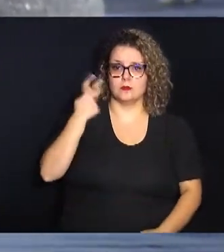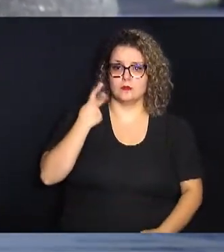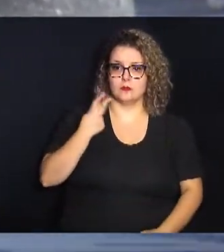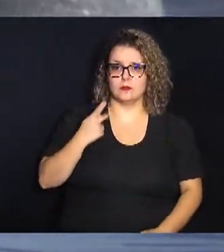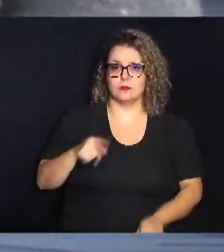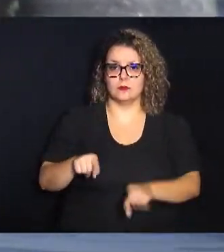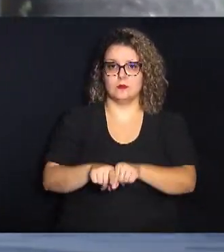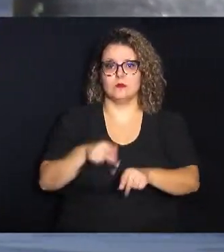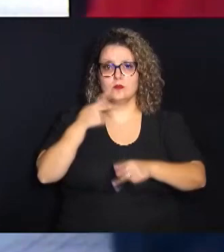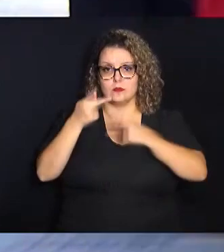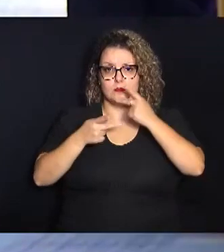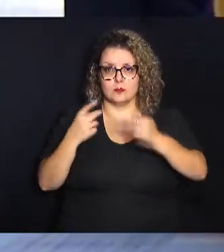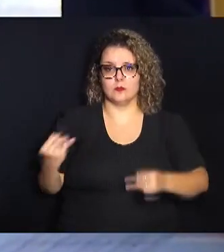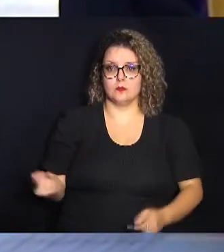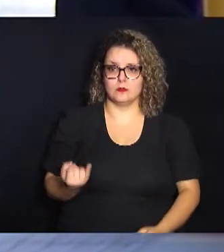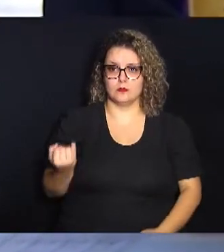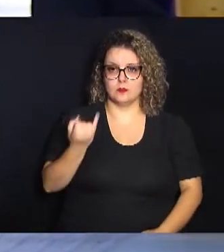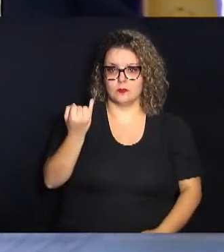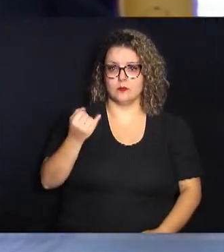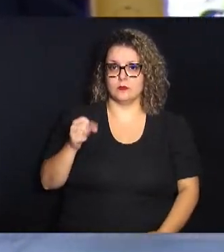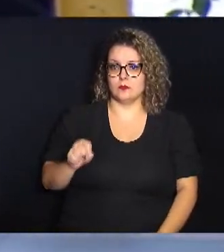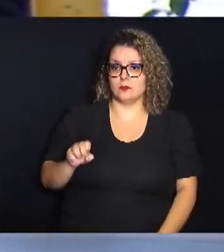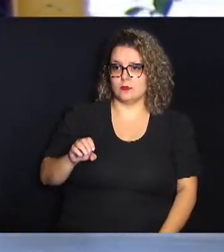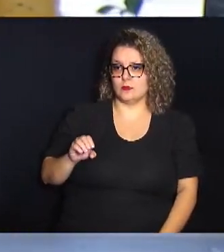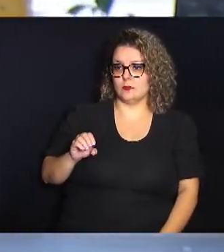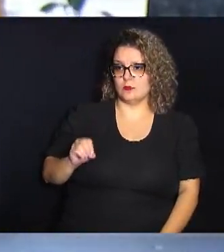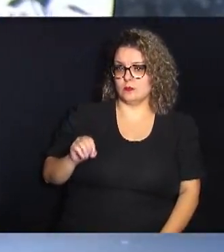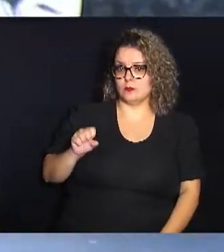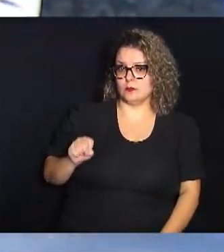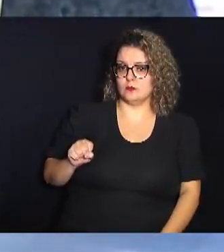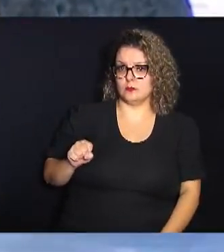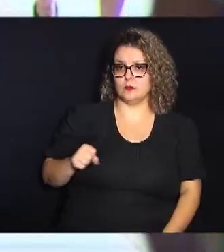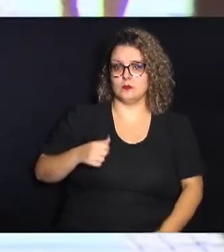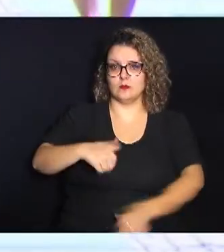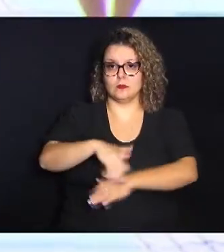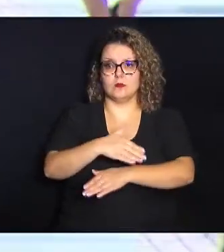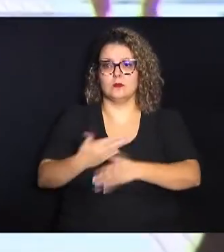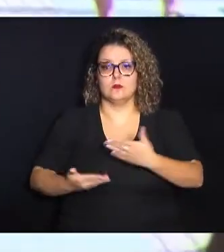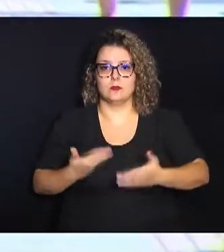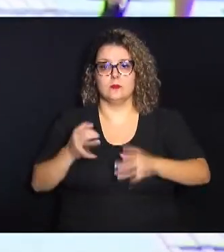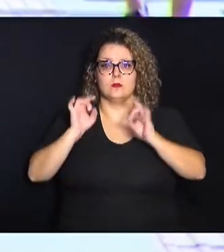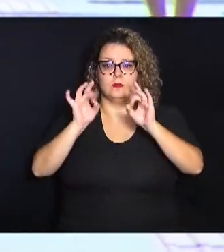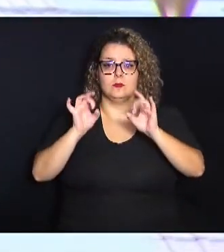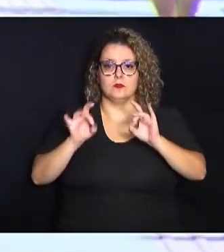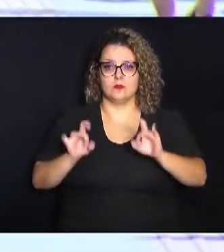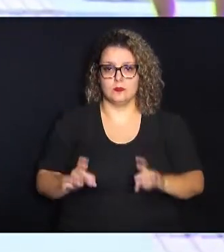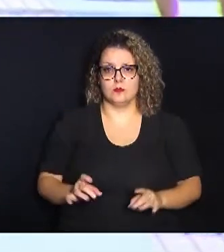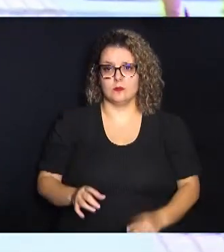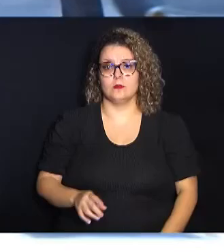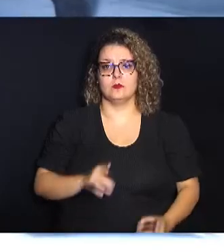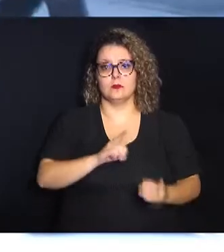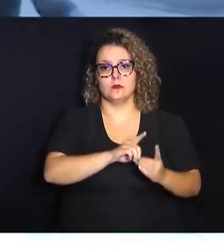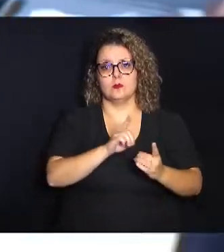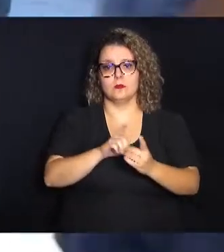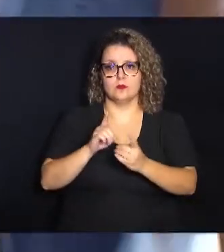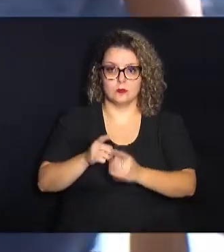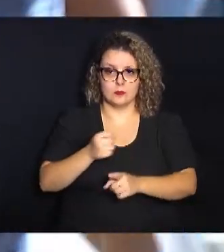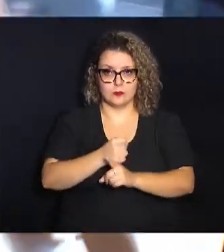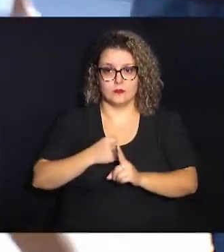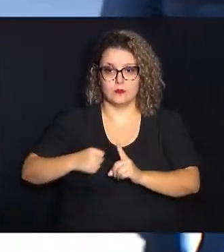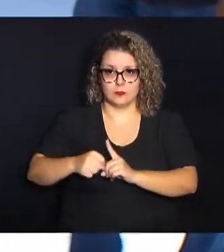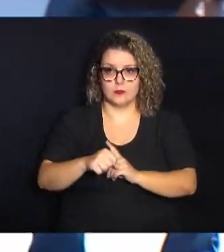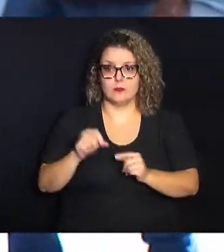reforça a importância do SOS Rua Serviço Especializado em Abordagem Social que